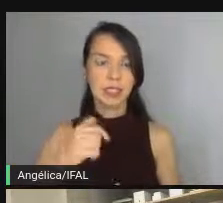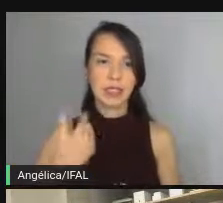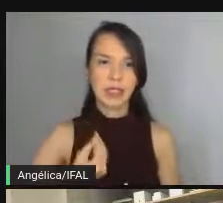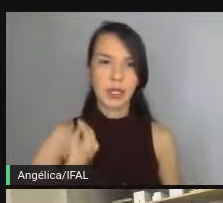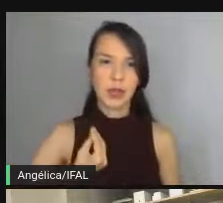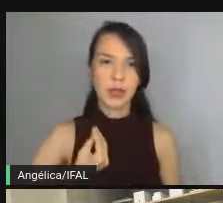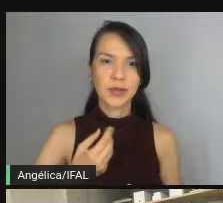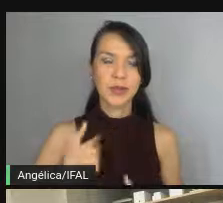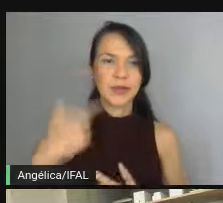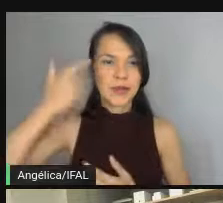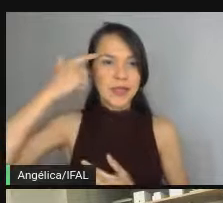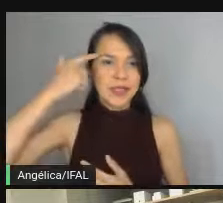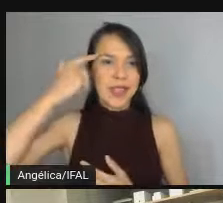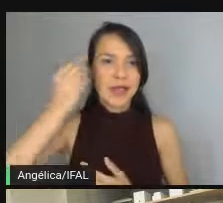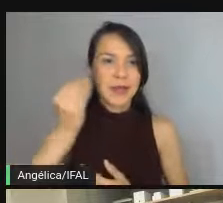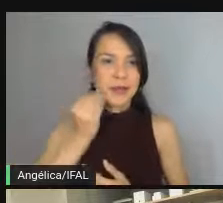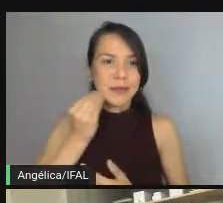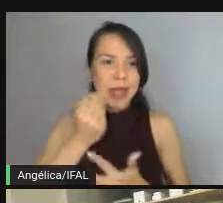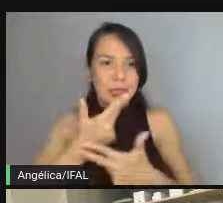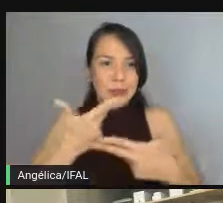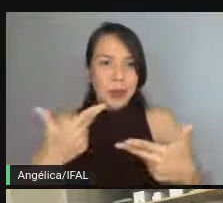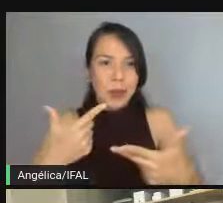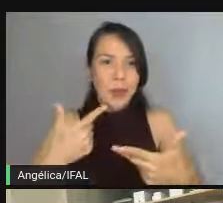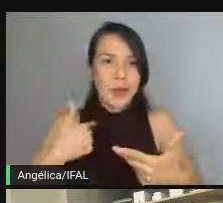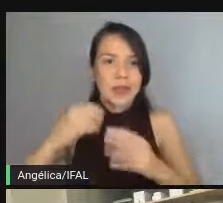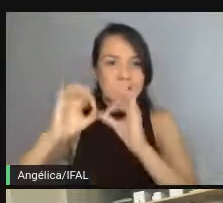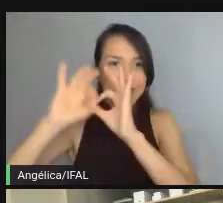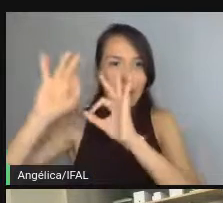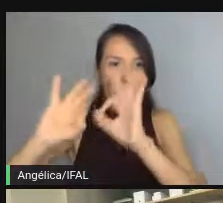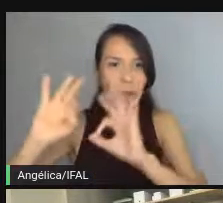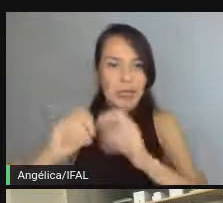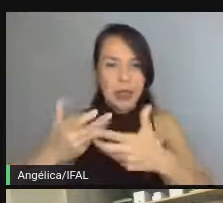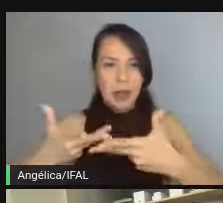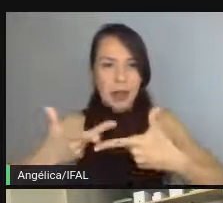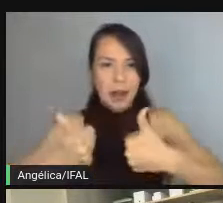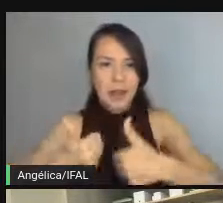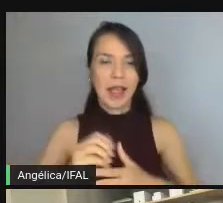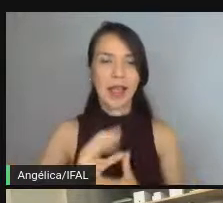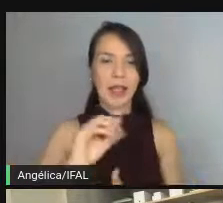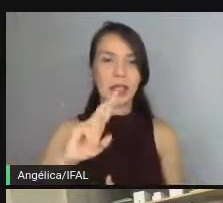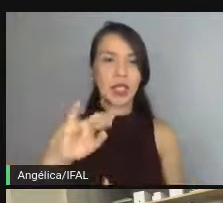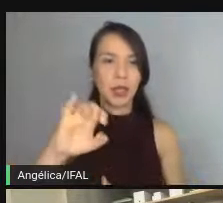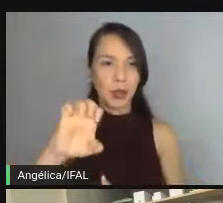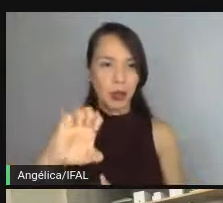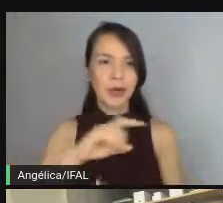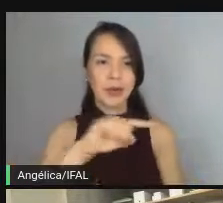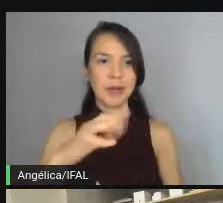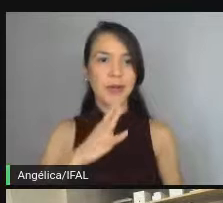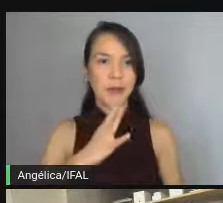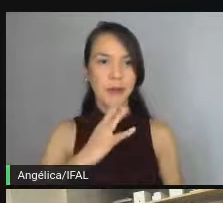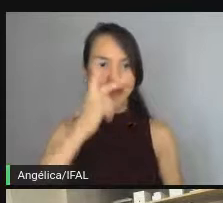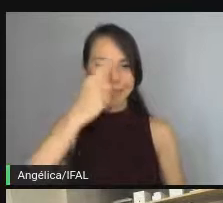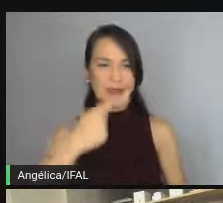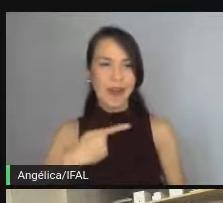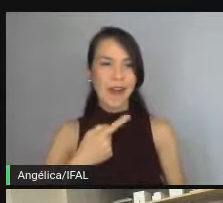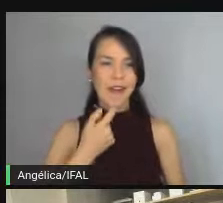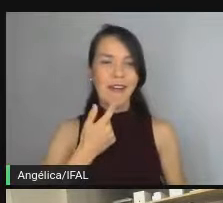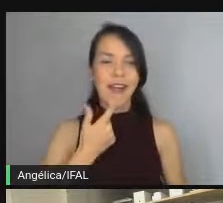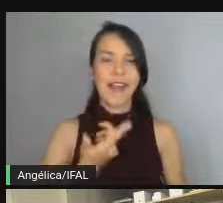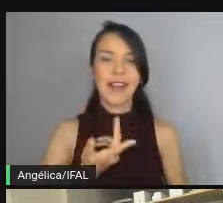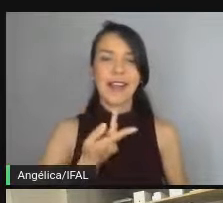sou viciado em testes fissurados em arquitetura de código, qualidade de código. Quem me conhece fala que eu sou bem